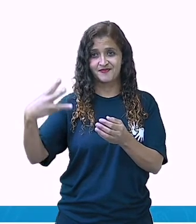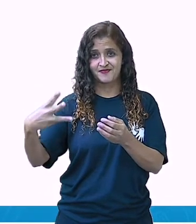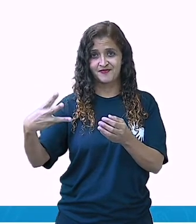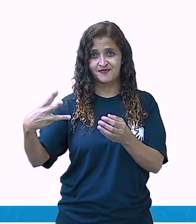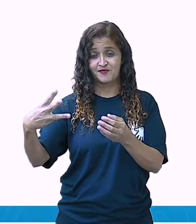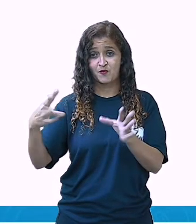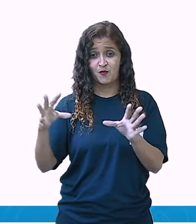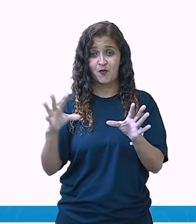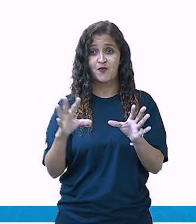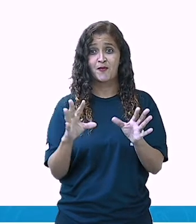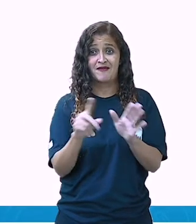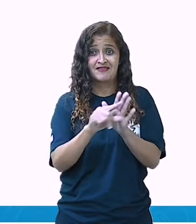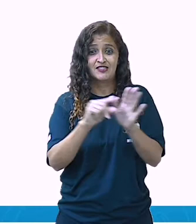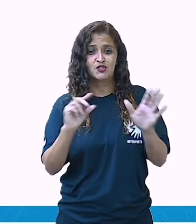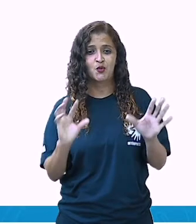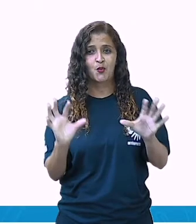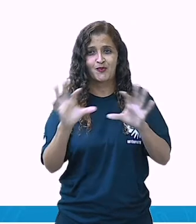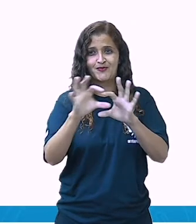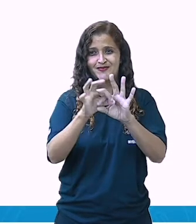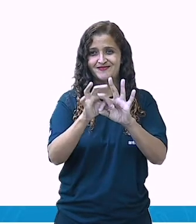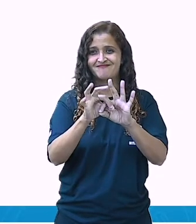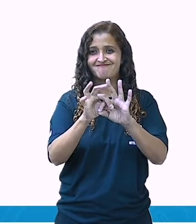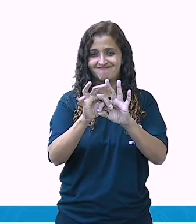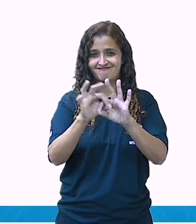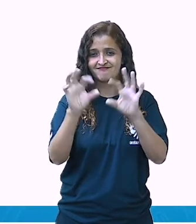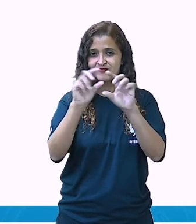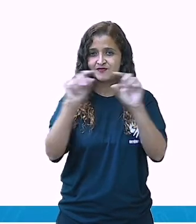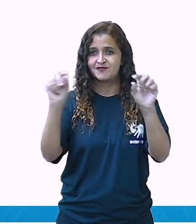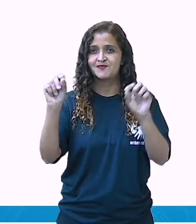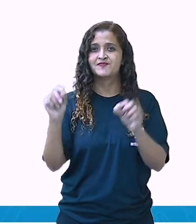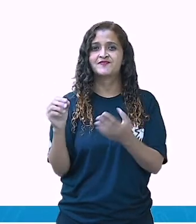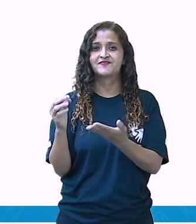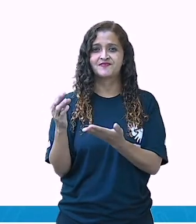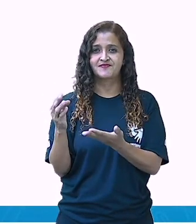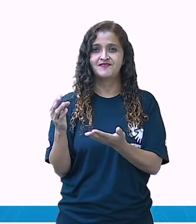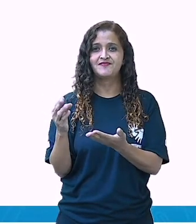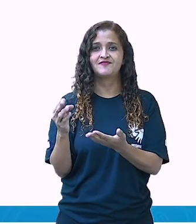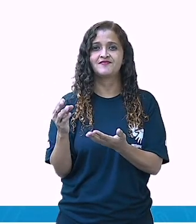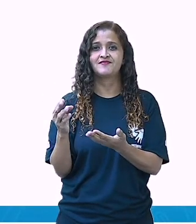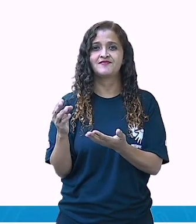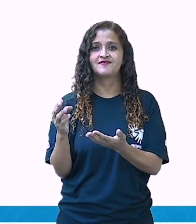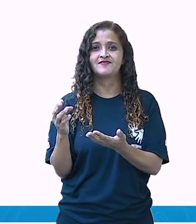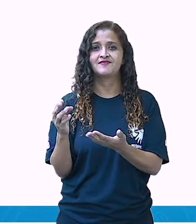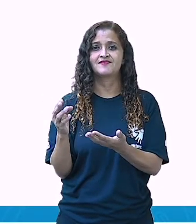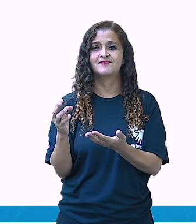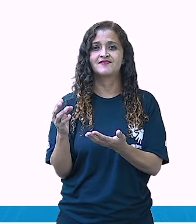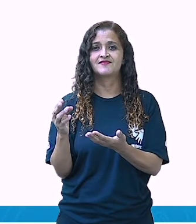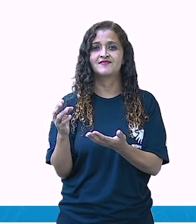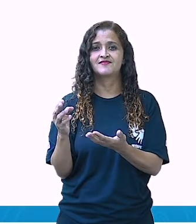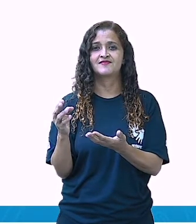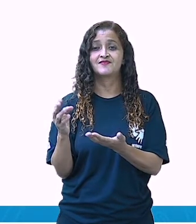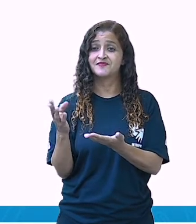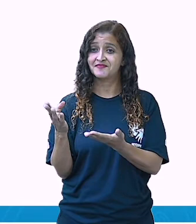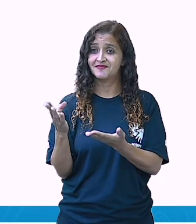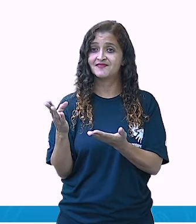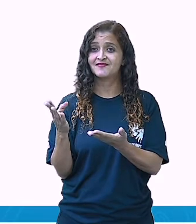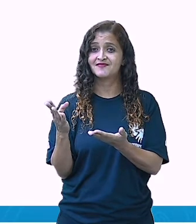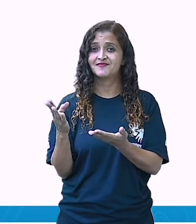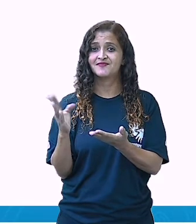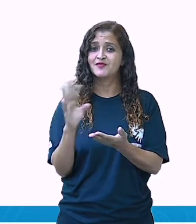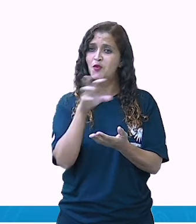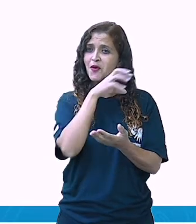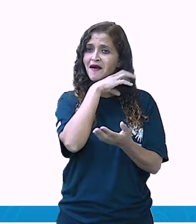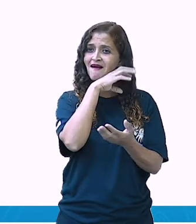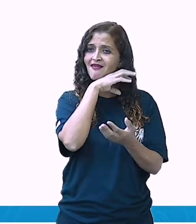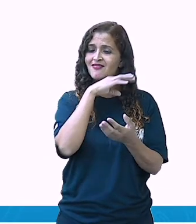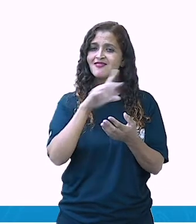aqui a gente tem três. Muito bem. Vamos confirmar se está certinho. Nossa resposta. A professora colocou todos os animais